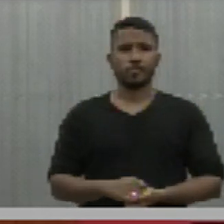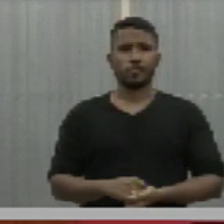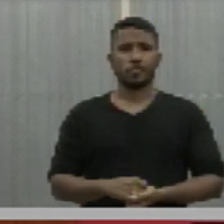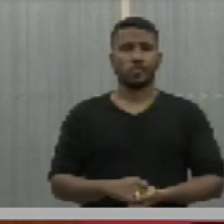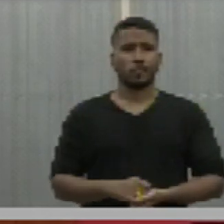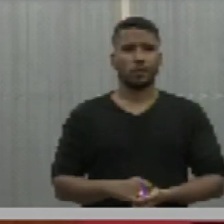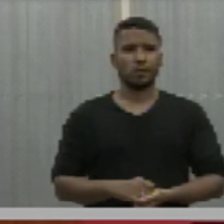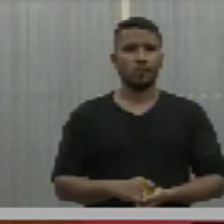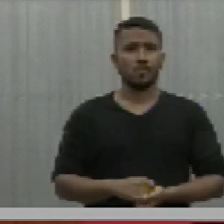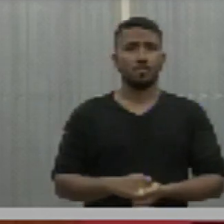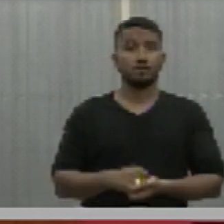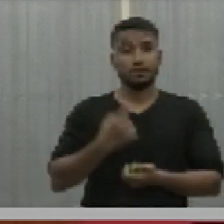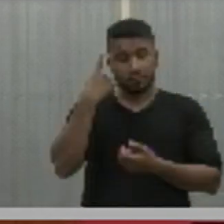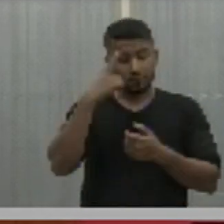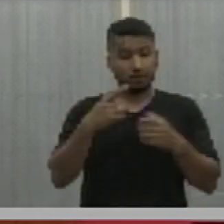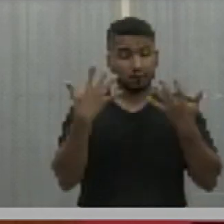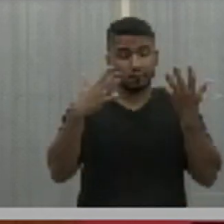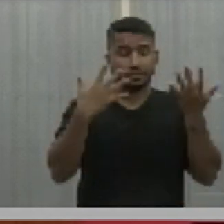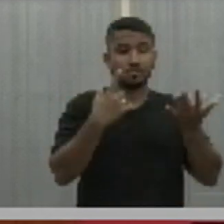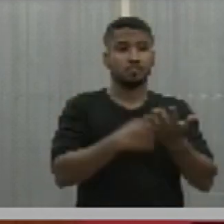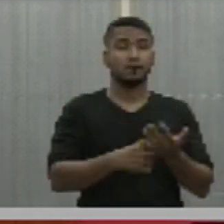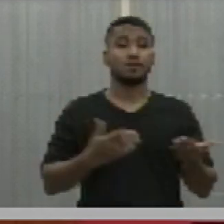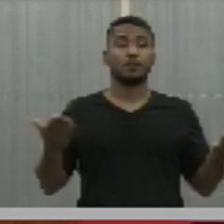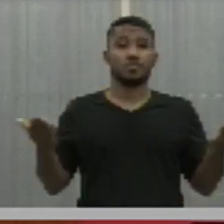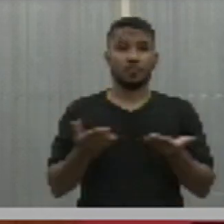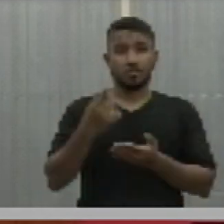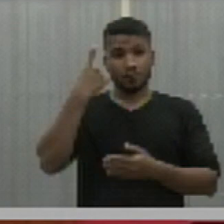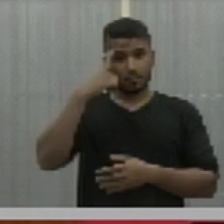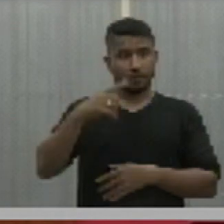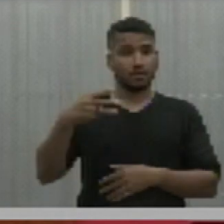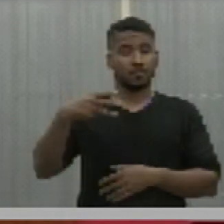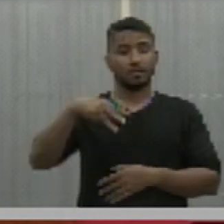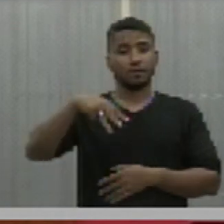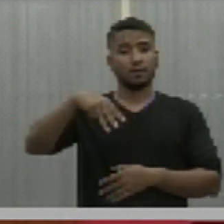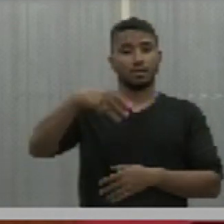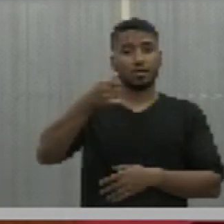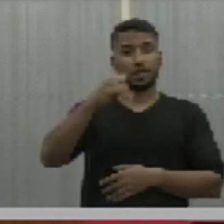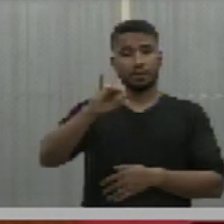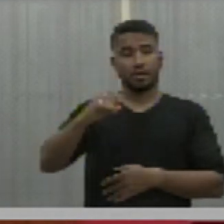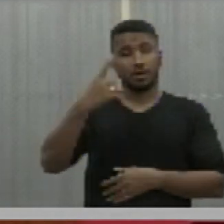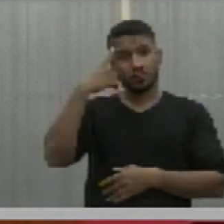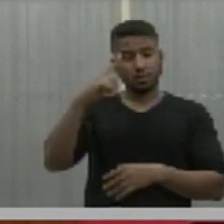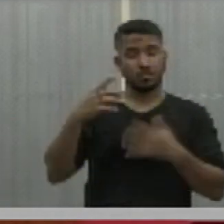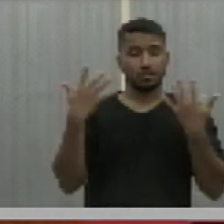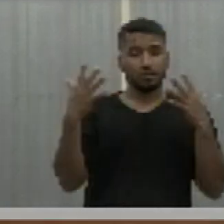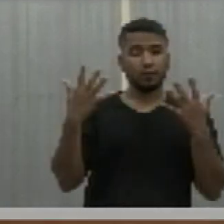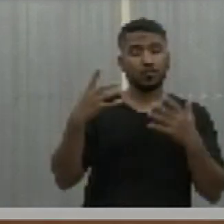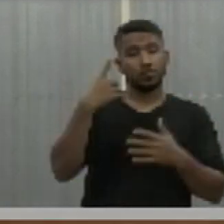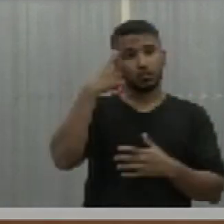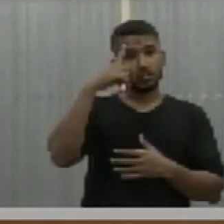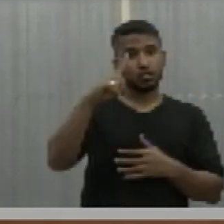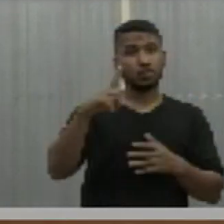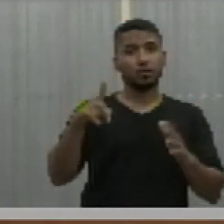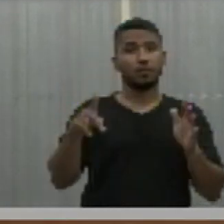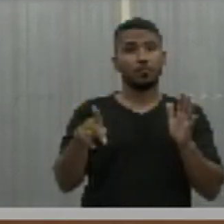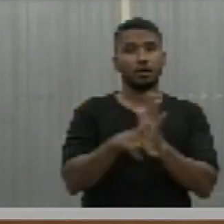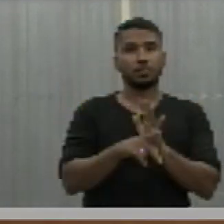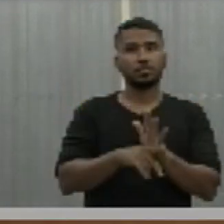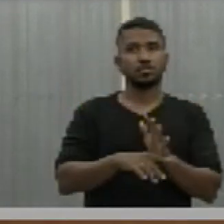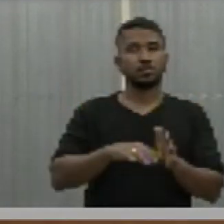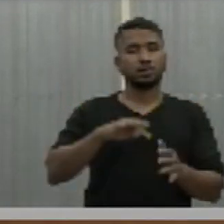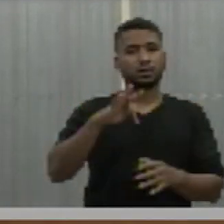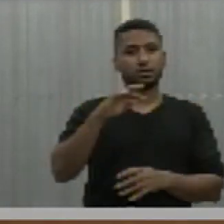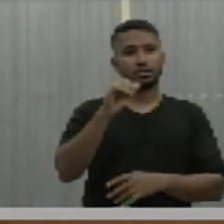Agenda de data comemorativa. Hoje, dia 3 de maio, é comemorado o dia do taquígrafo.